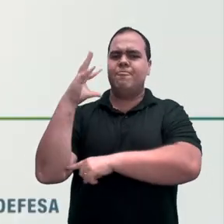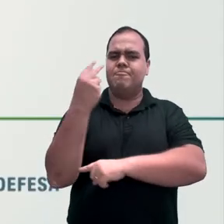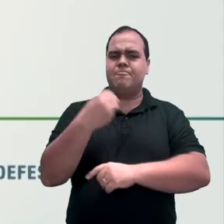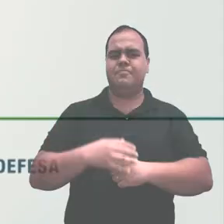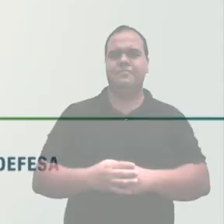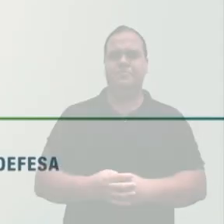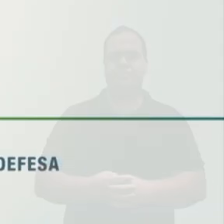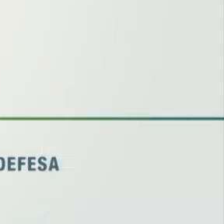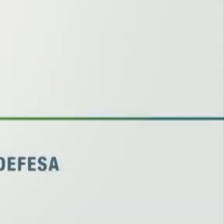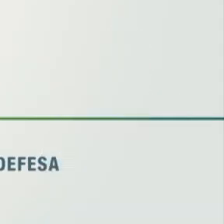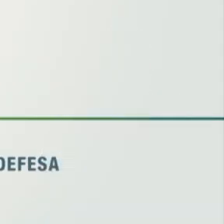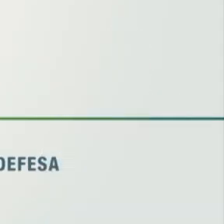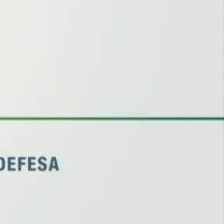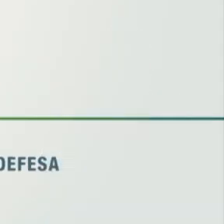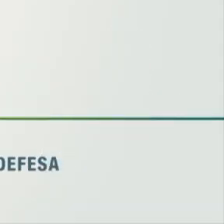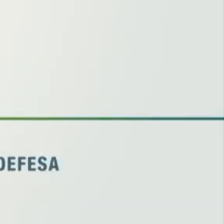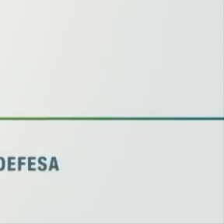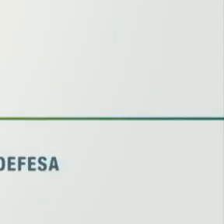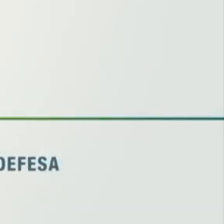proteção ambiental.